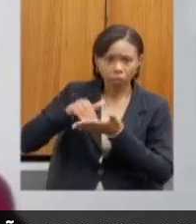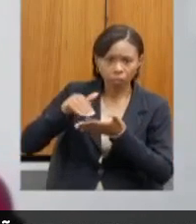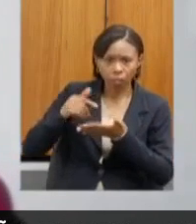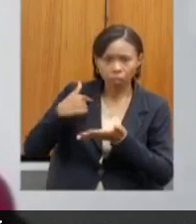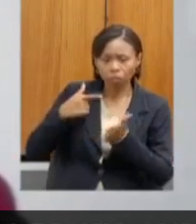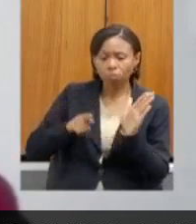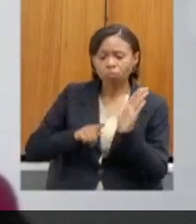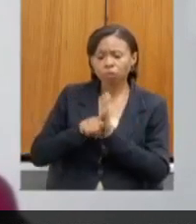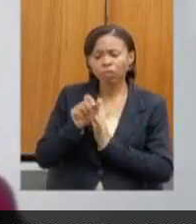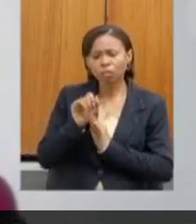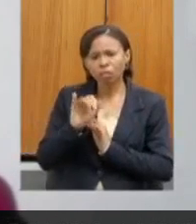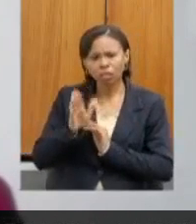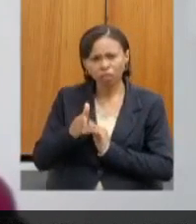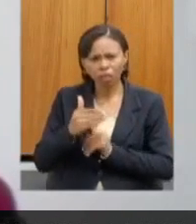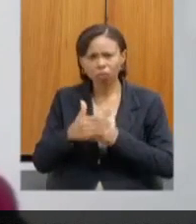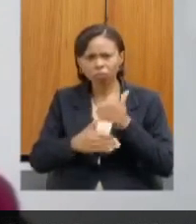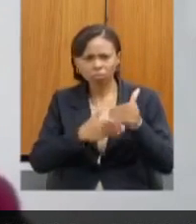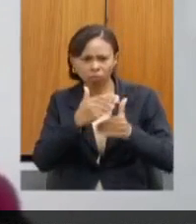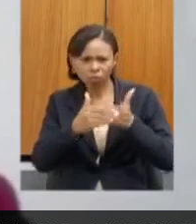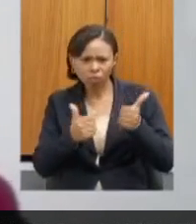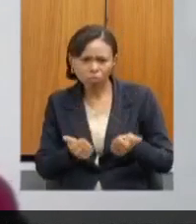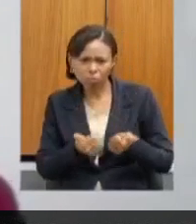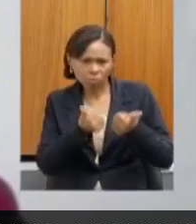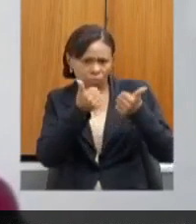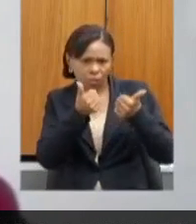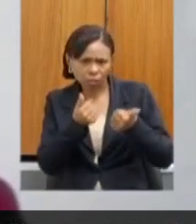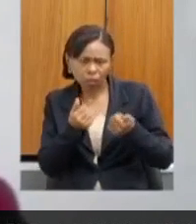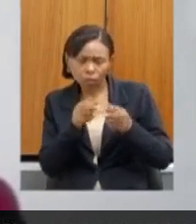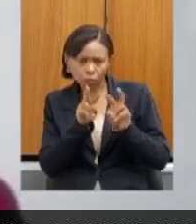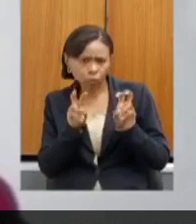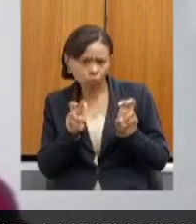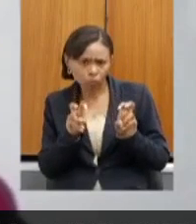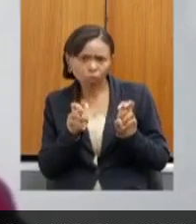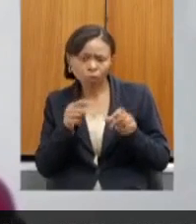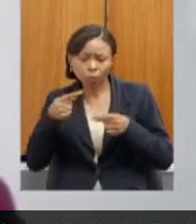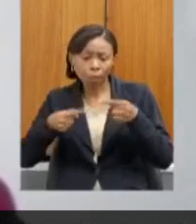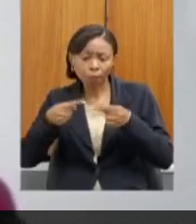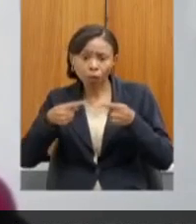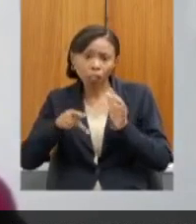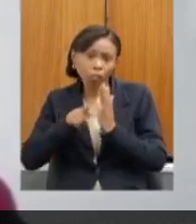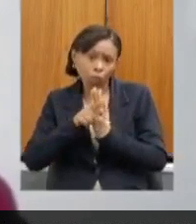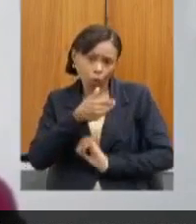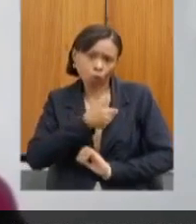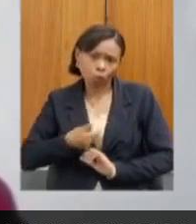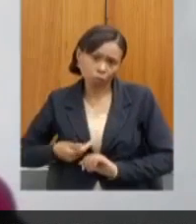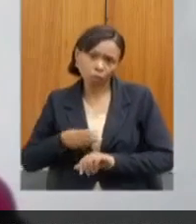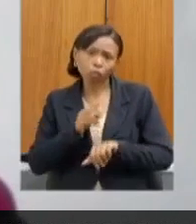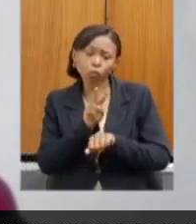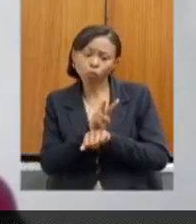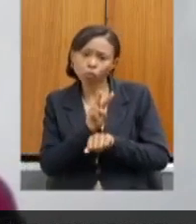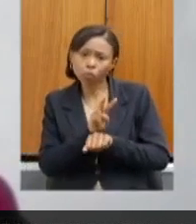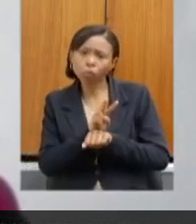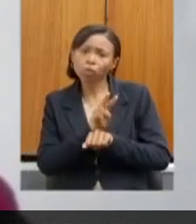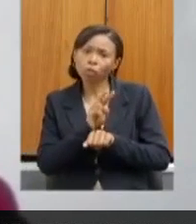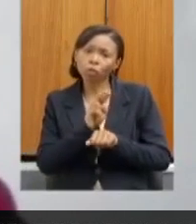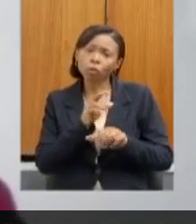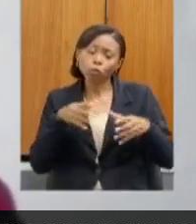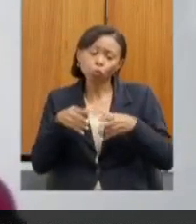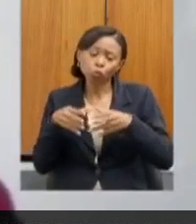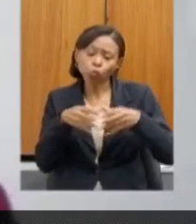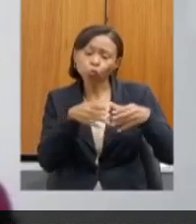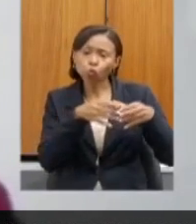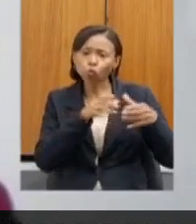saber se houve algum avanço nesse sentido com relação a uma política estadual de proteção e de povos e comunidades